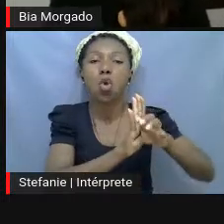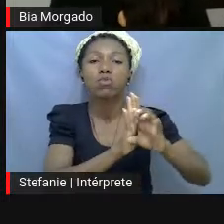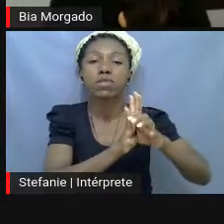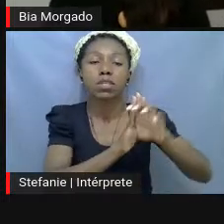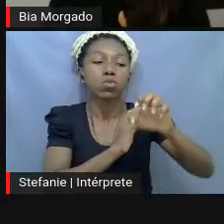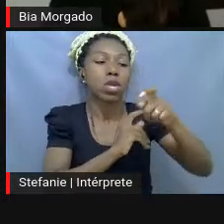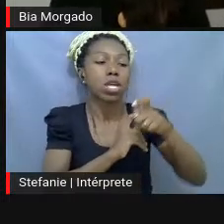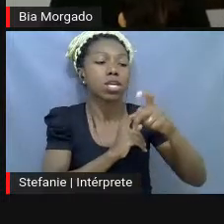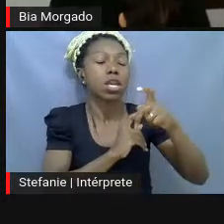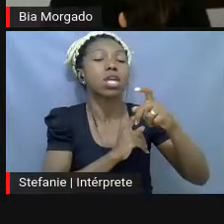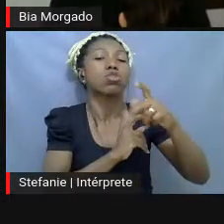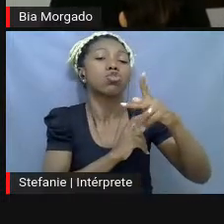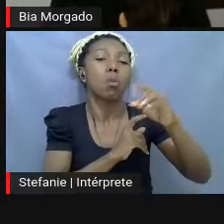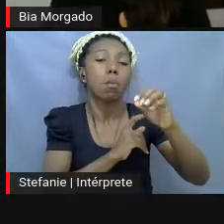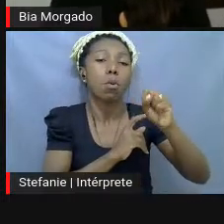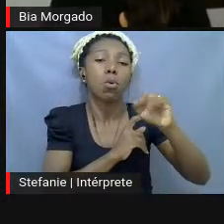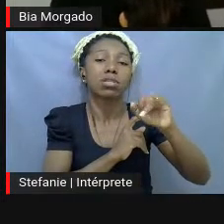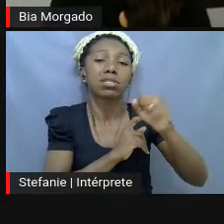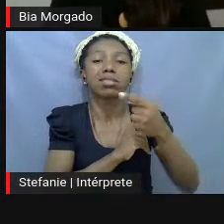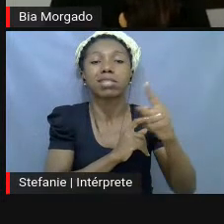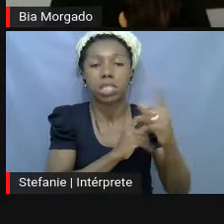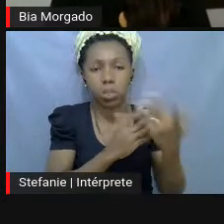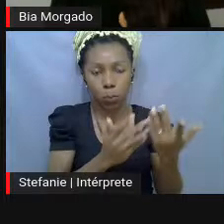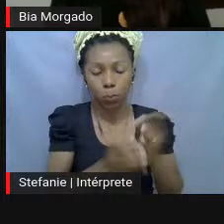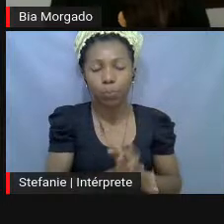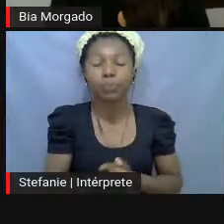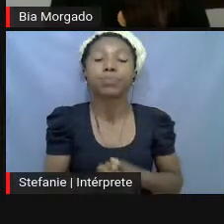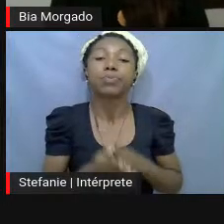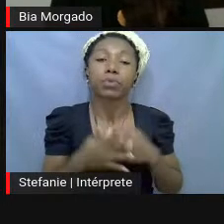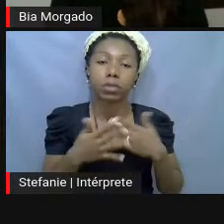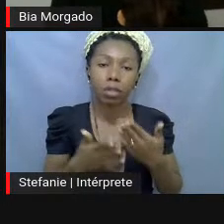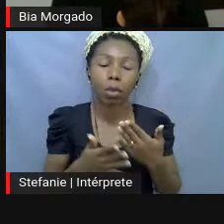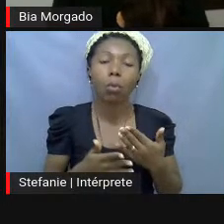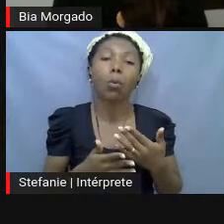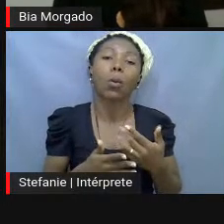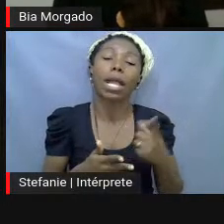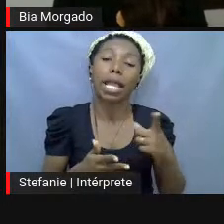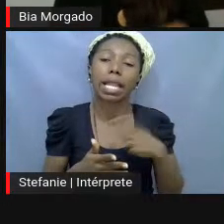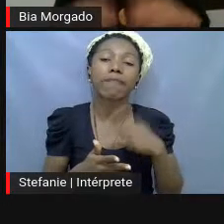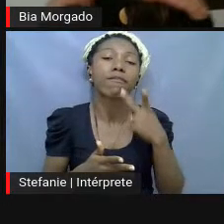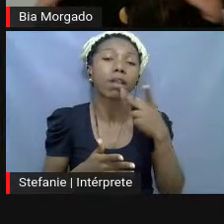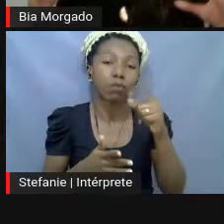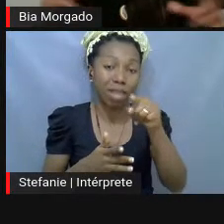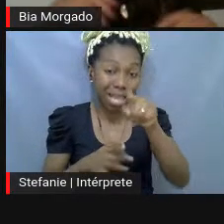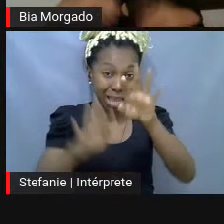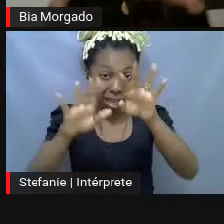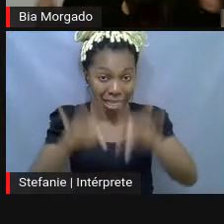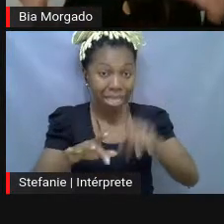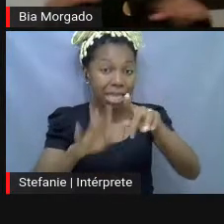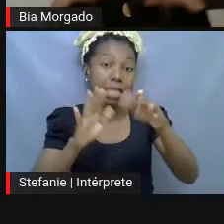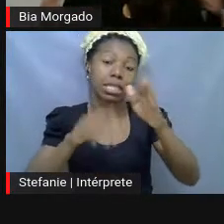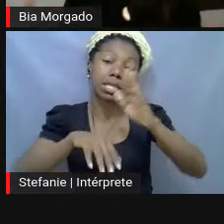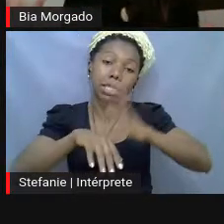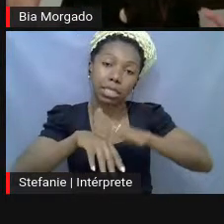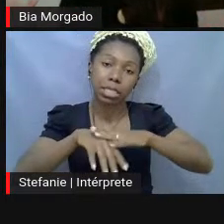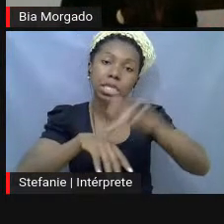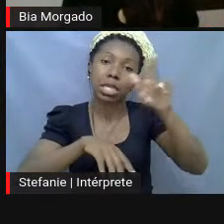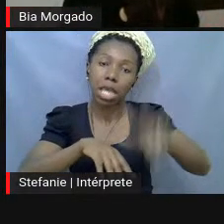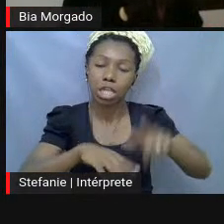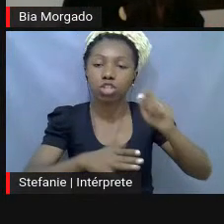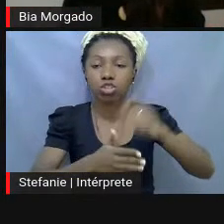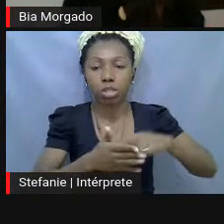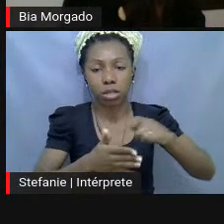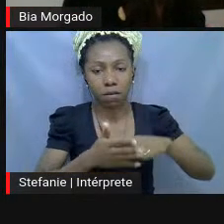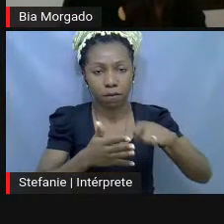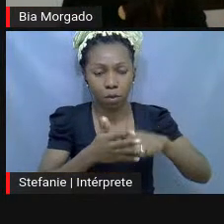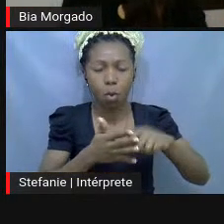Eu vou passar para a gente poder ler nas próprias palavras deles algumas das coisas que ele falava. Todo mundo, todo mundo não, mas alguns de vocês já devem